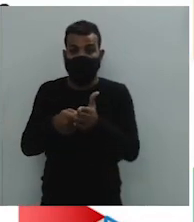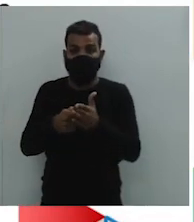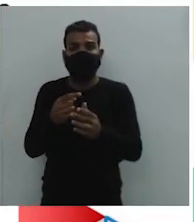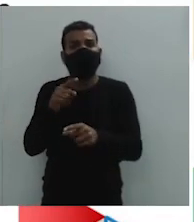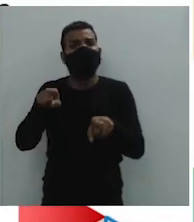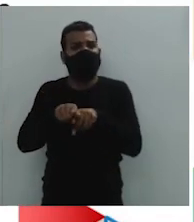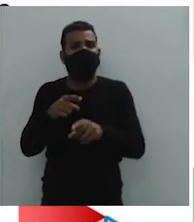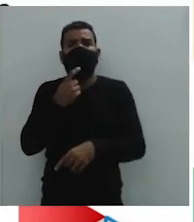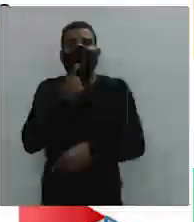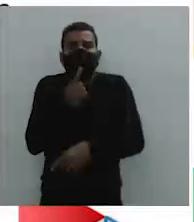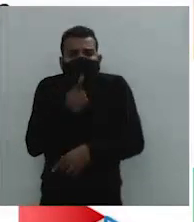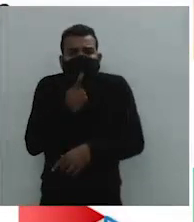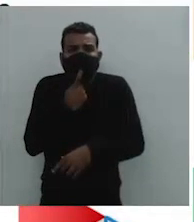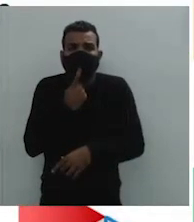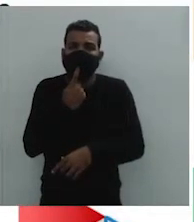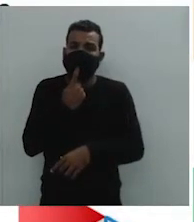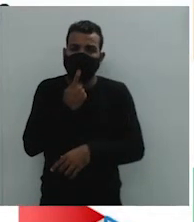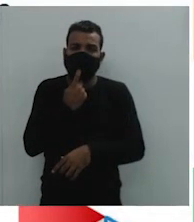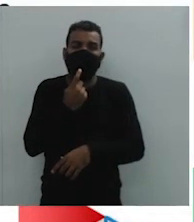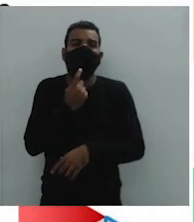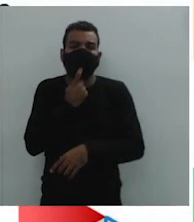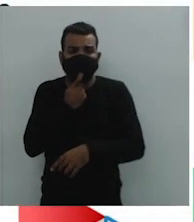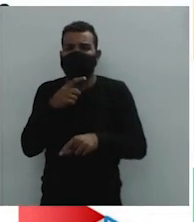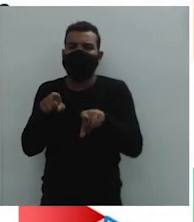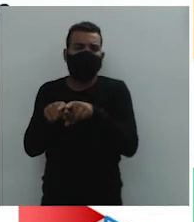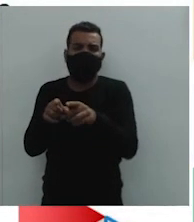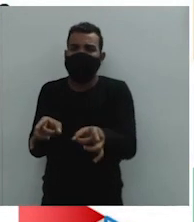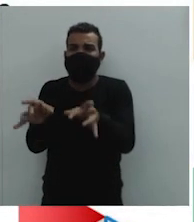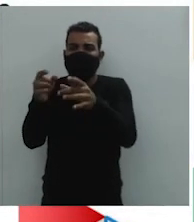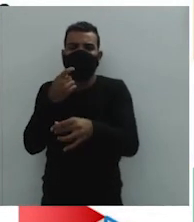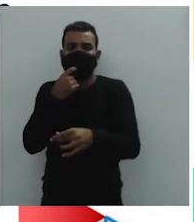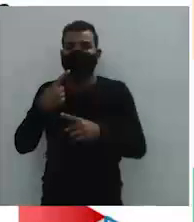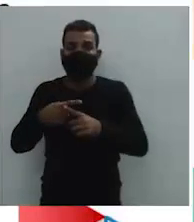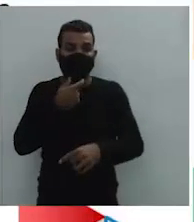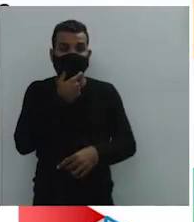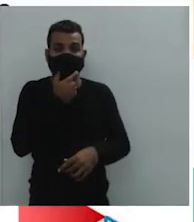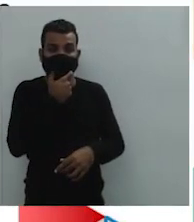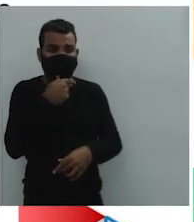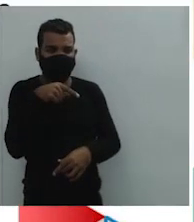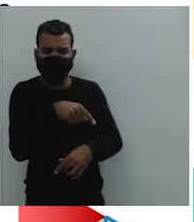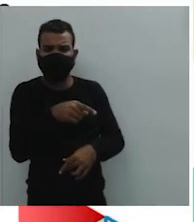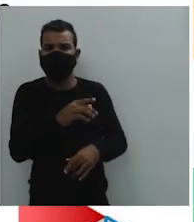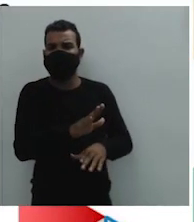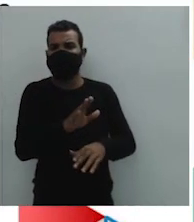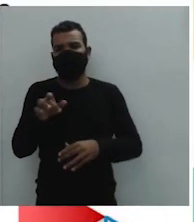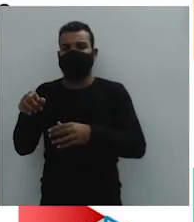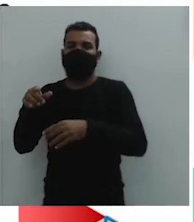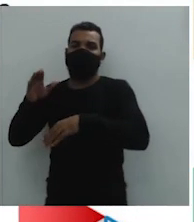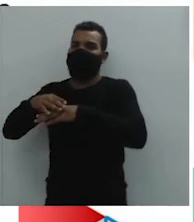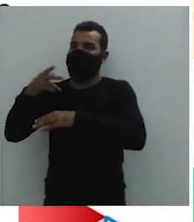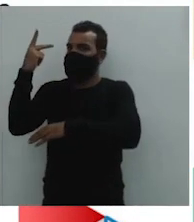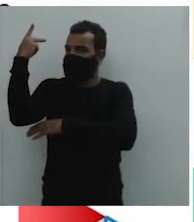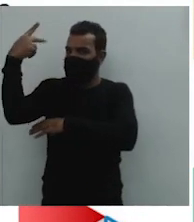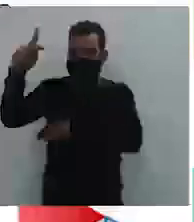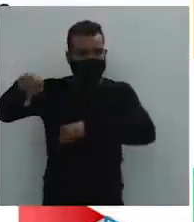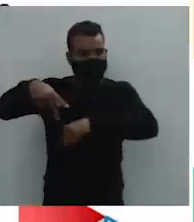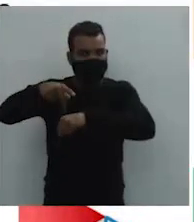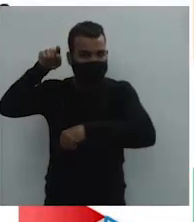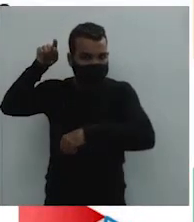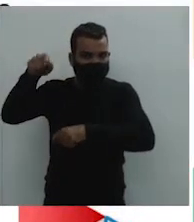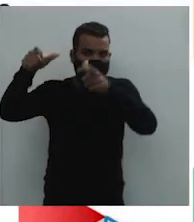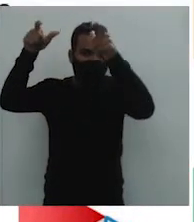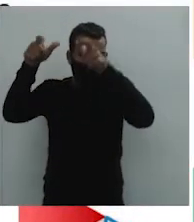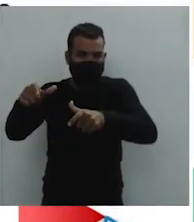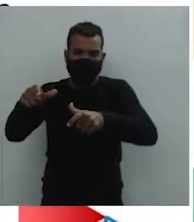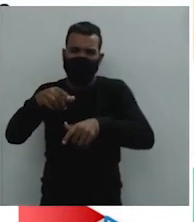muito curto, tanto quanto do algodão, certo? Pois a Inglaterra, ela passou a produzir a borracha em sua colônia, na Oceania e